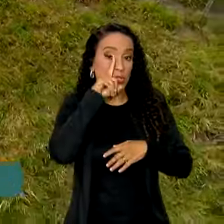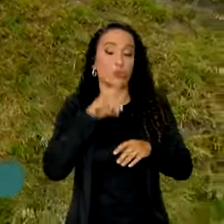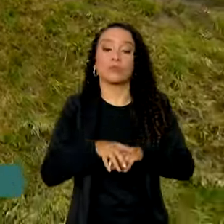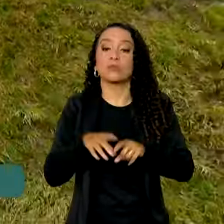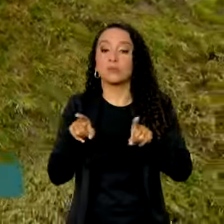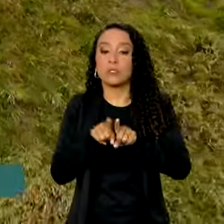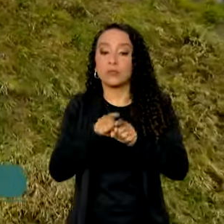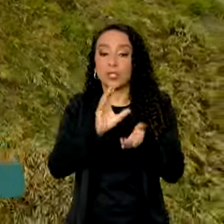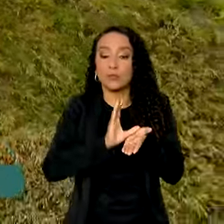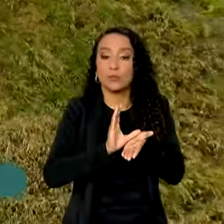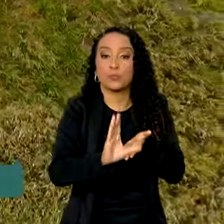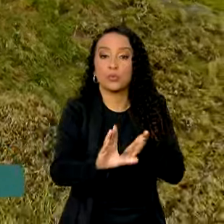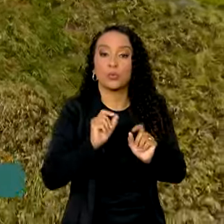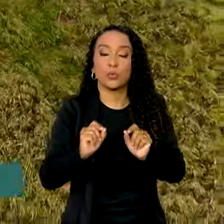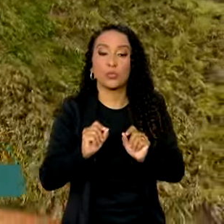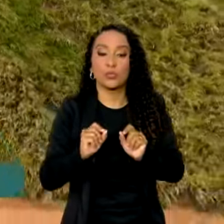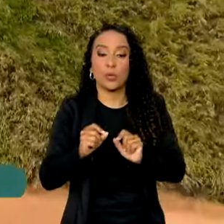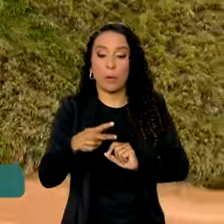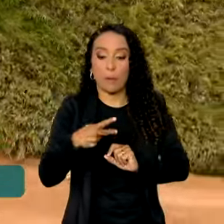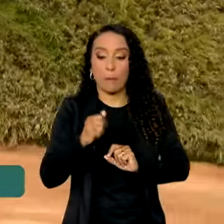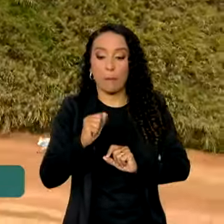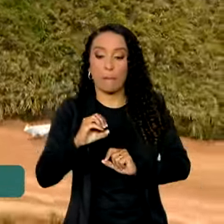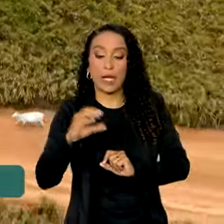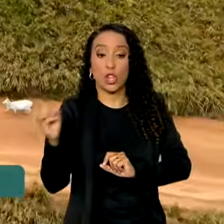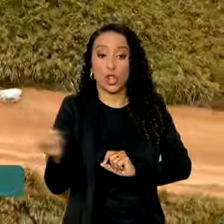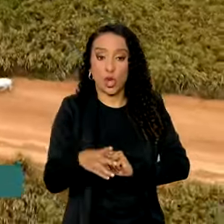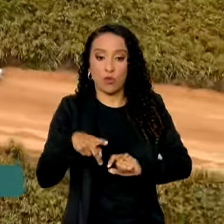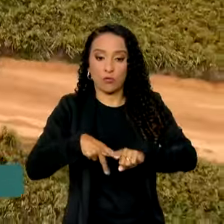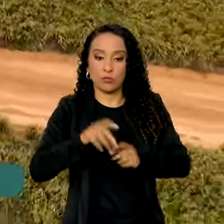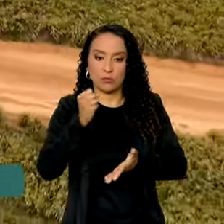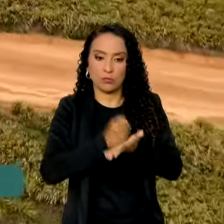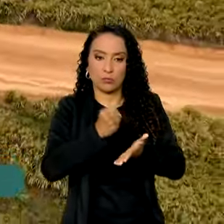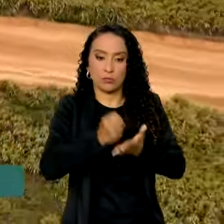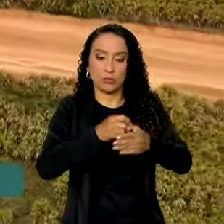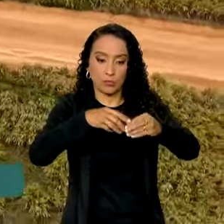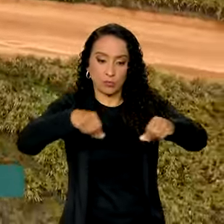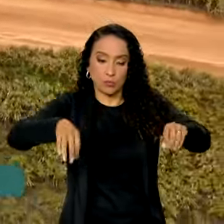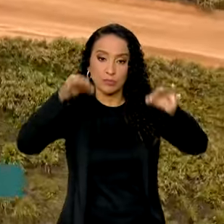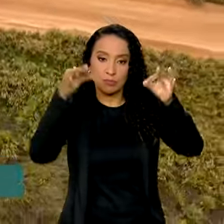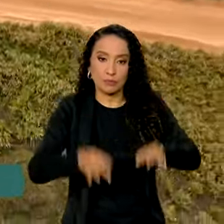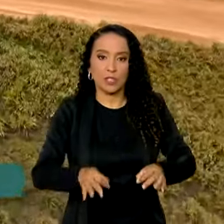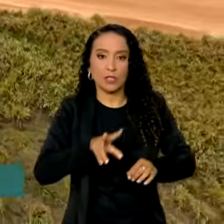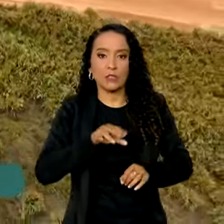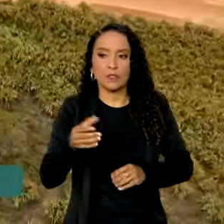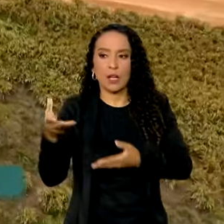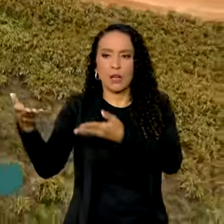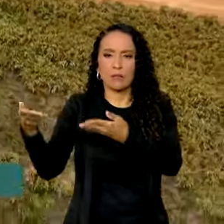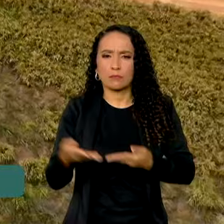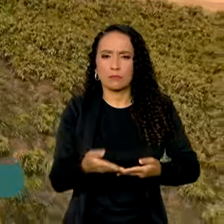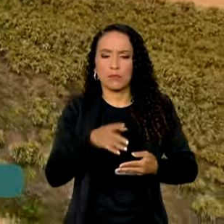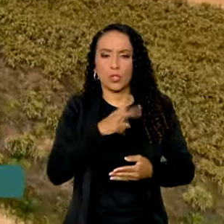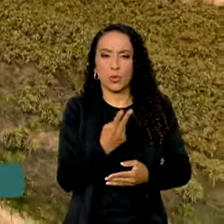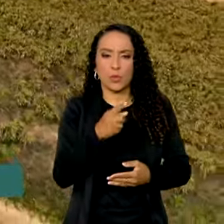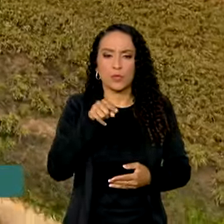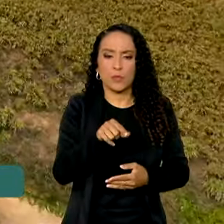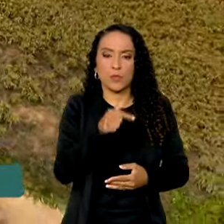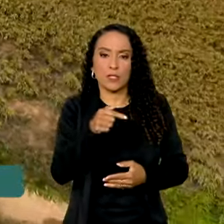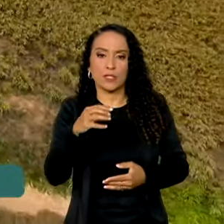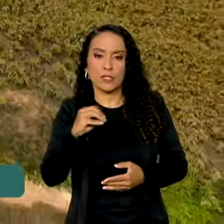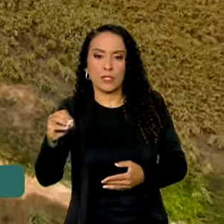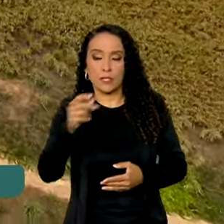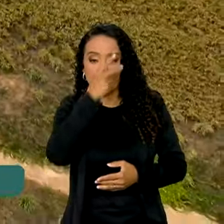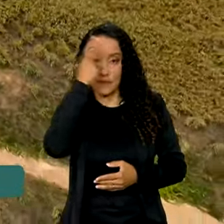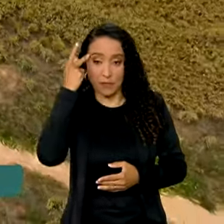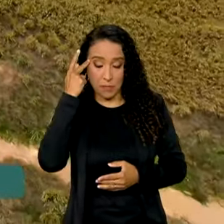além de investimentos do novo PAC para regularização fundiária, que vão atender cerca de 2.700